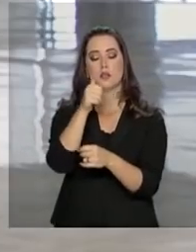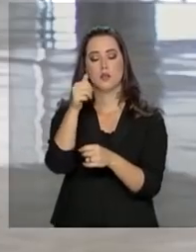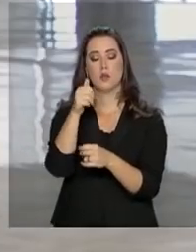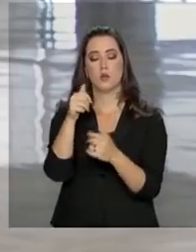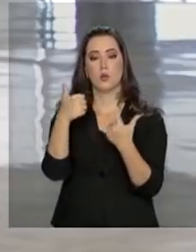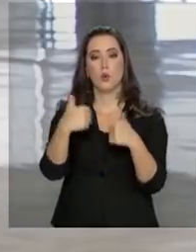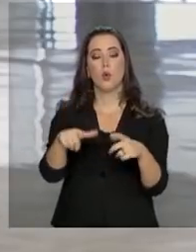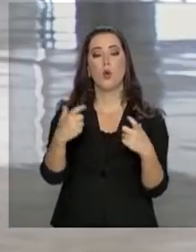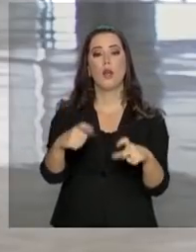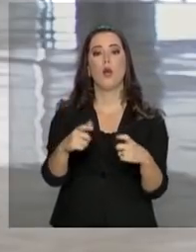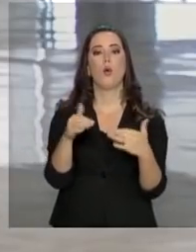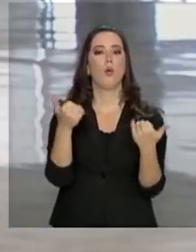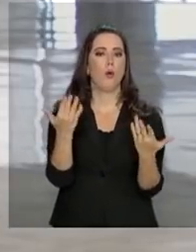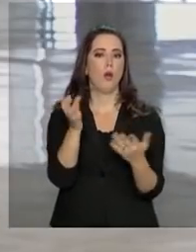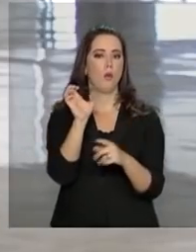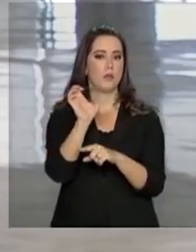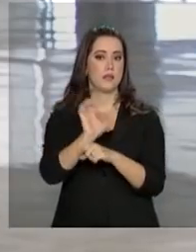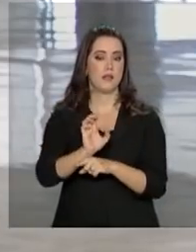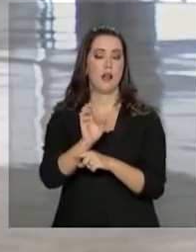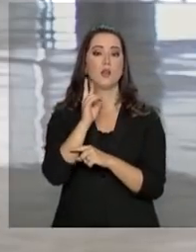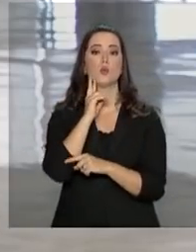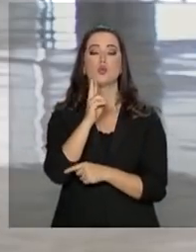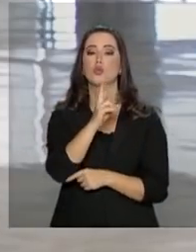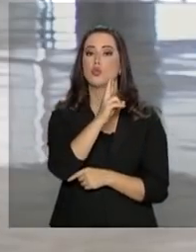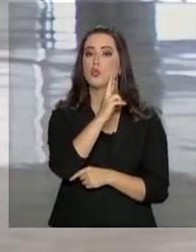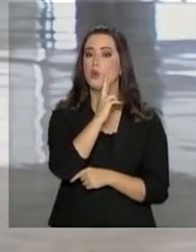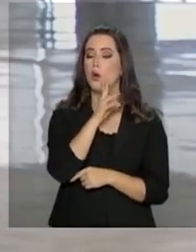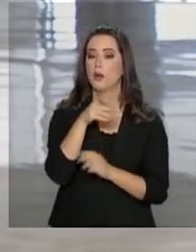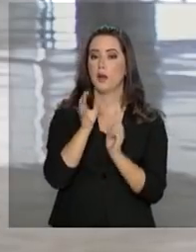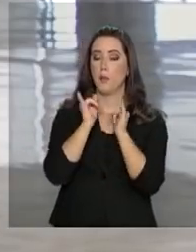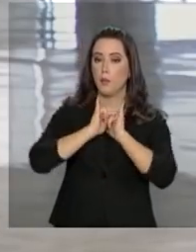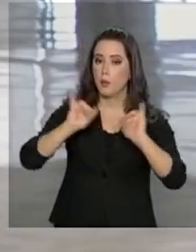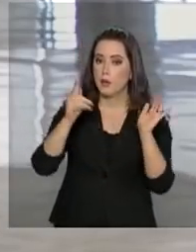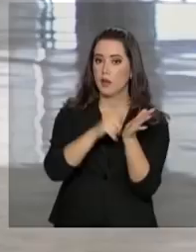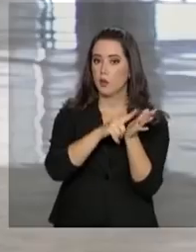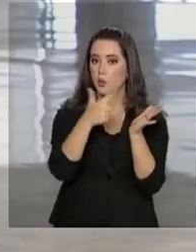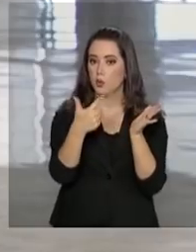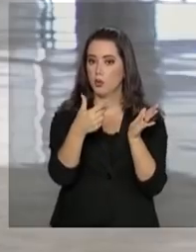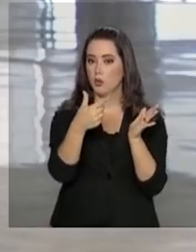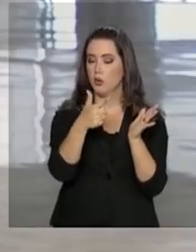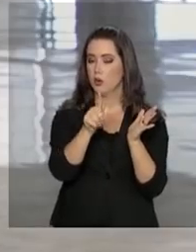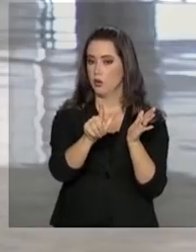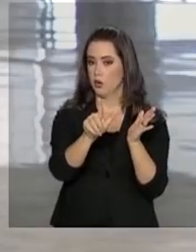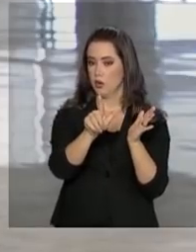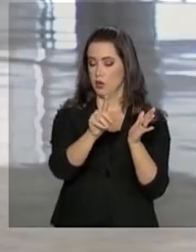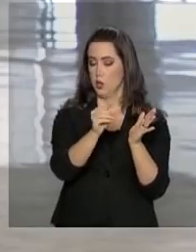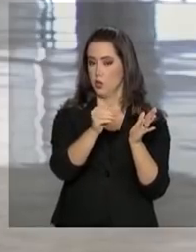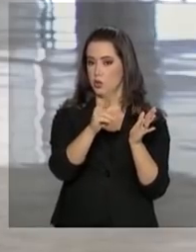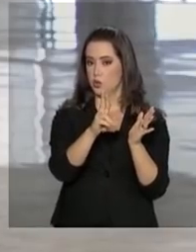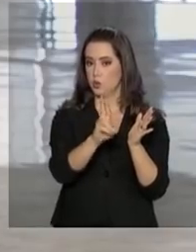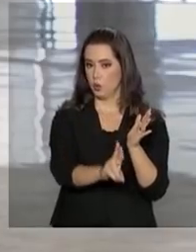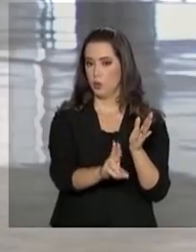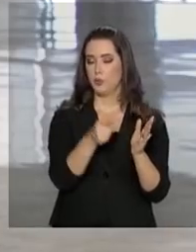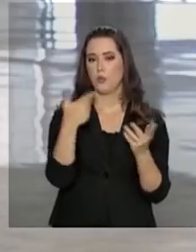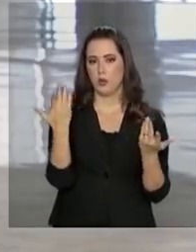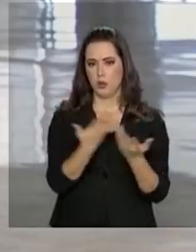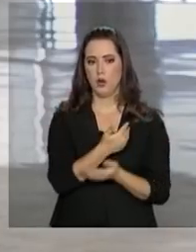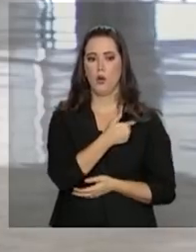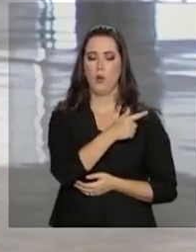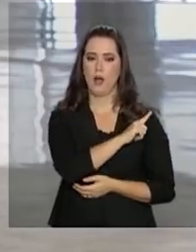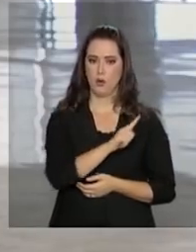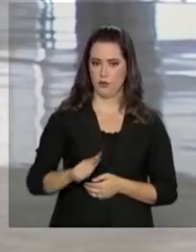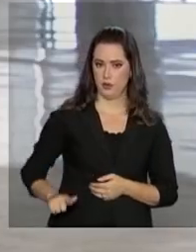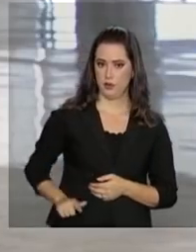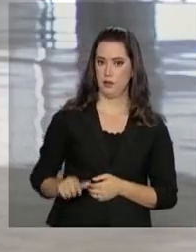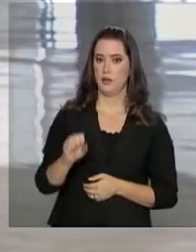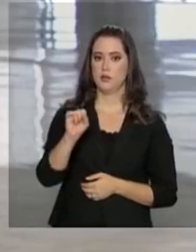Roraima foi publicado no Diário Oficial de hoje. Então, a partir desta segunda-feira, a governadora Sueli Campos fica